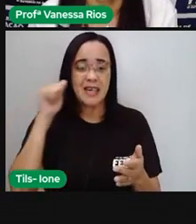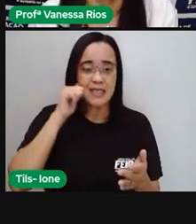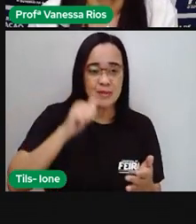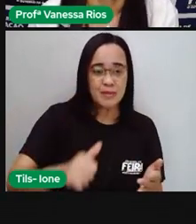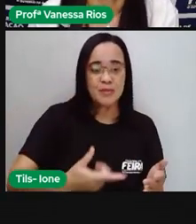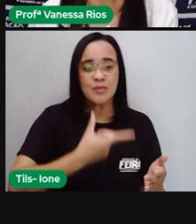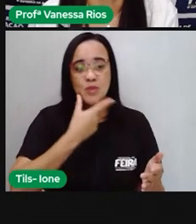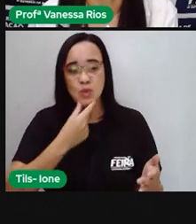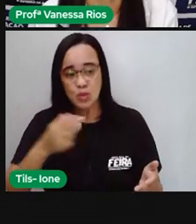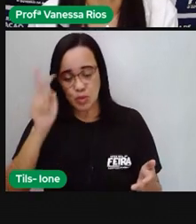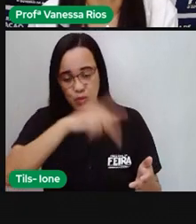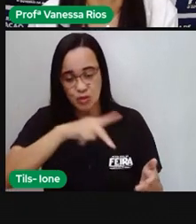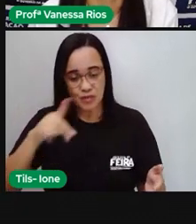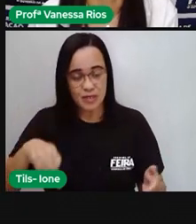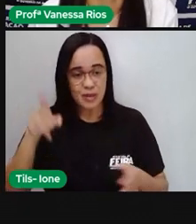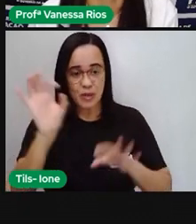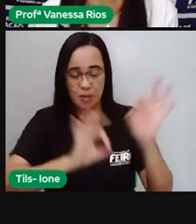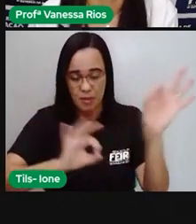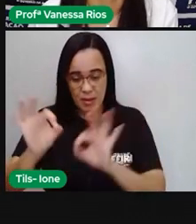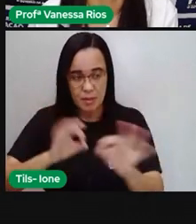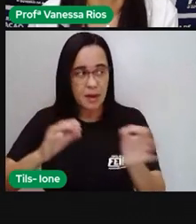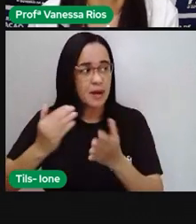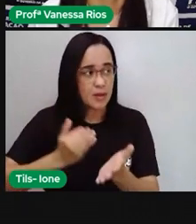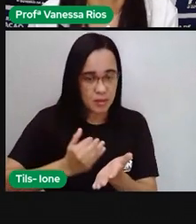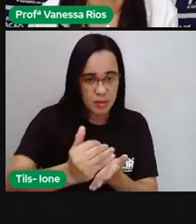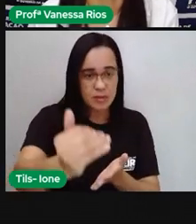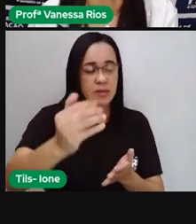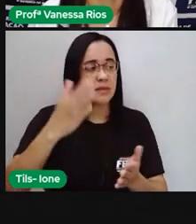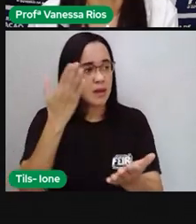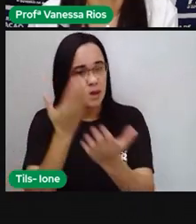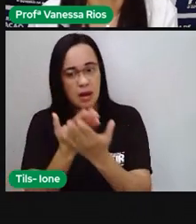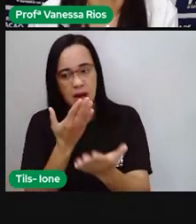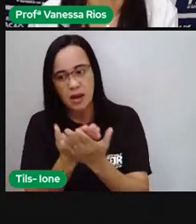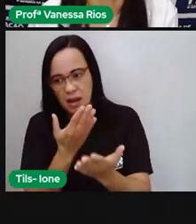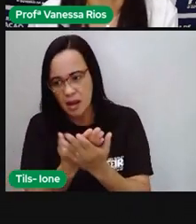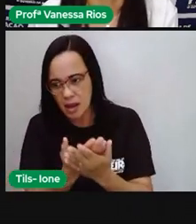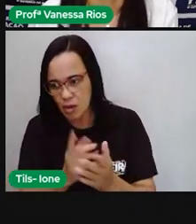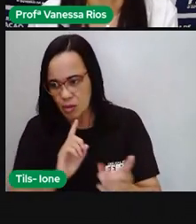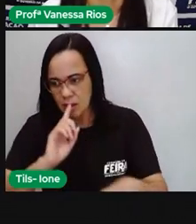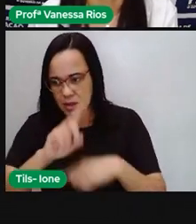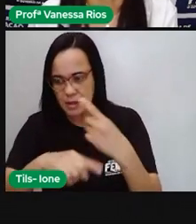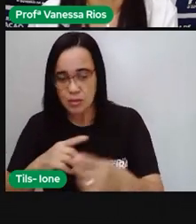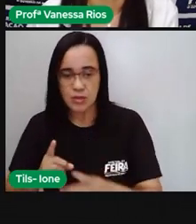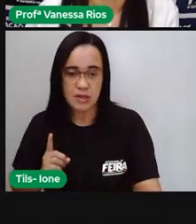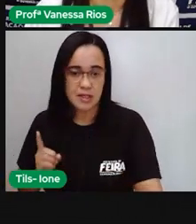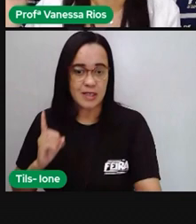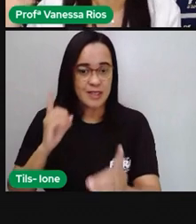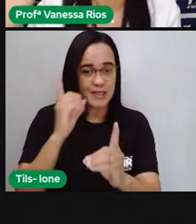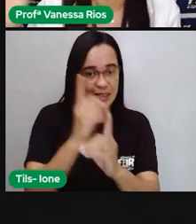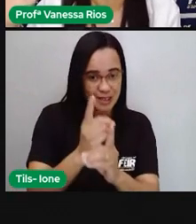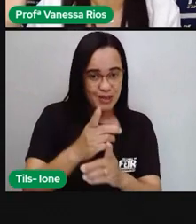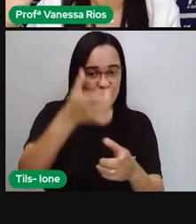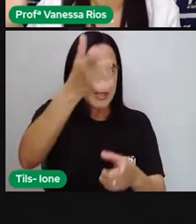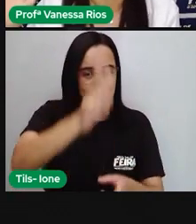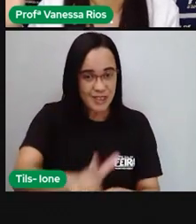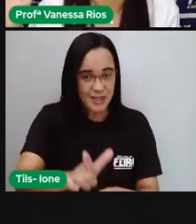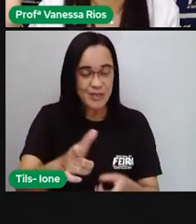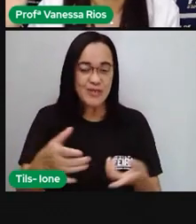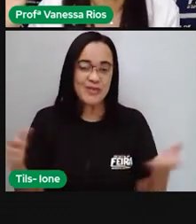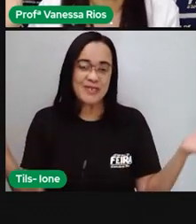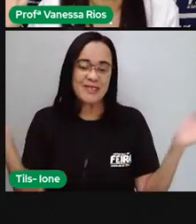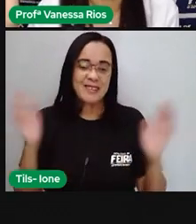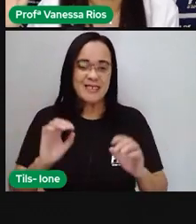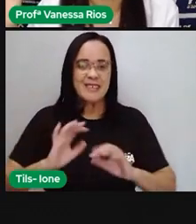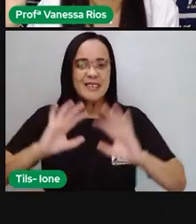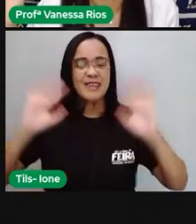preparou para dar continuidade a essa aula. E a gente se encontra aí num outro momento, ó. Viva a